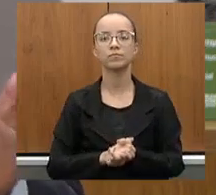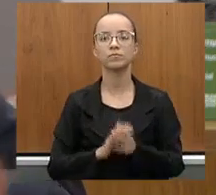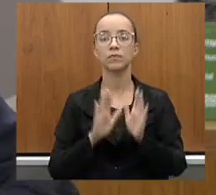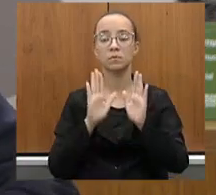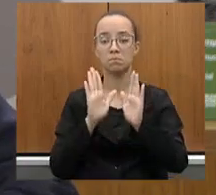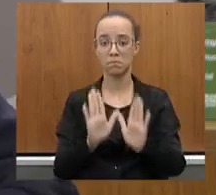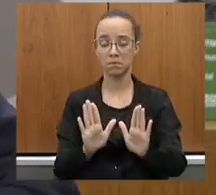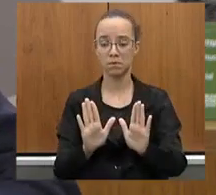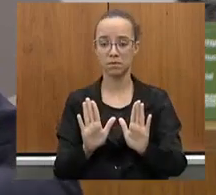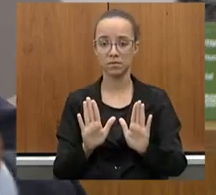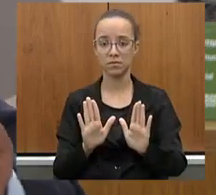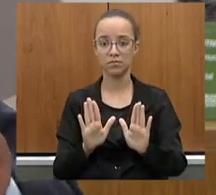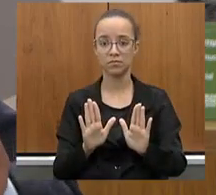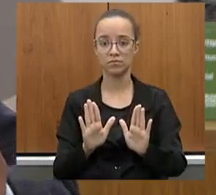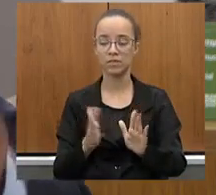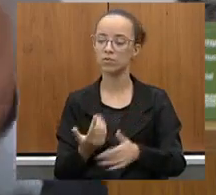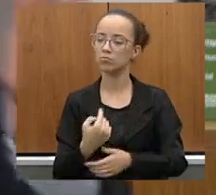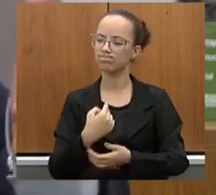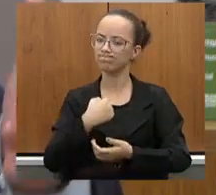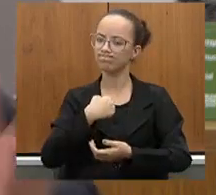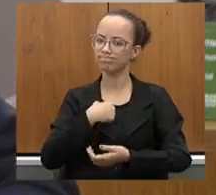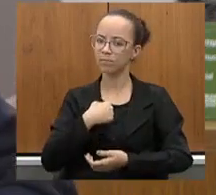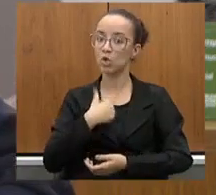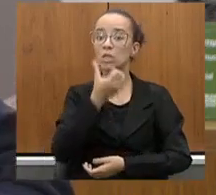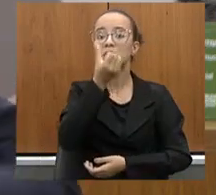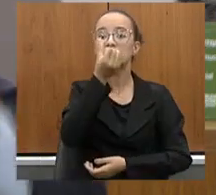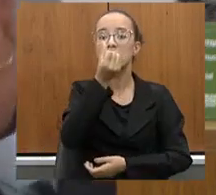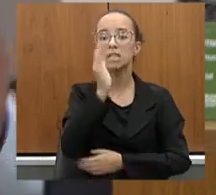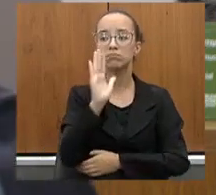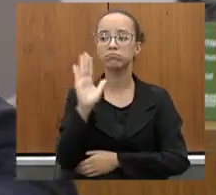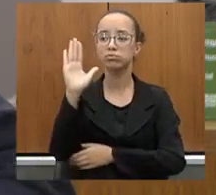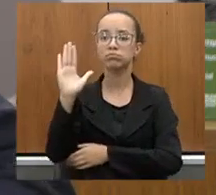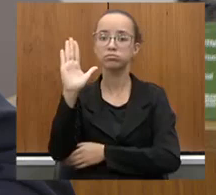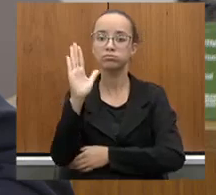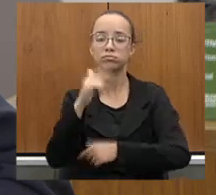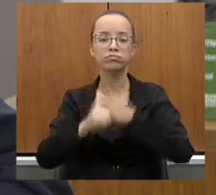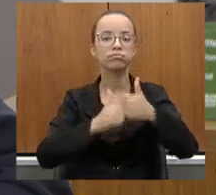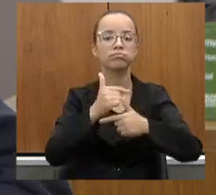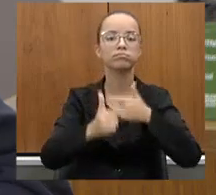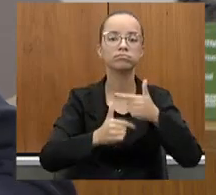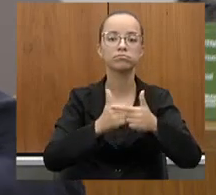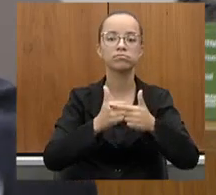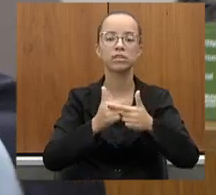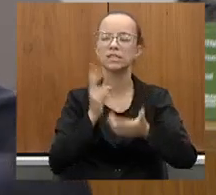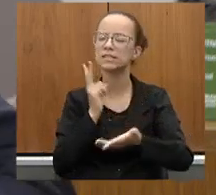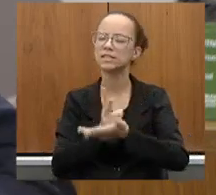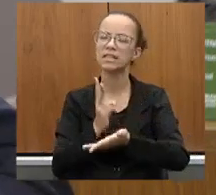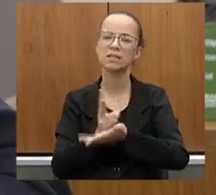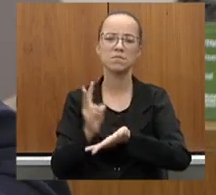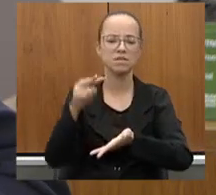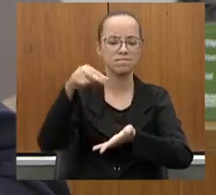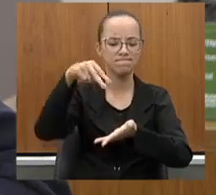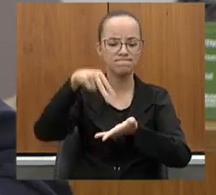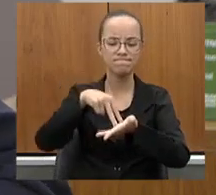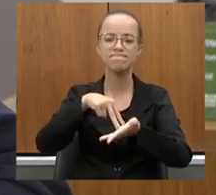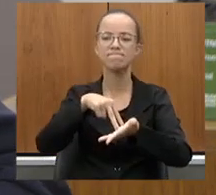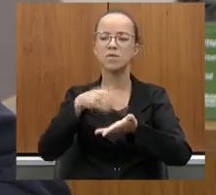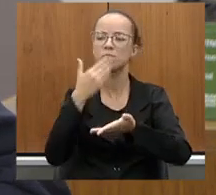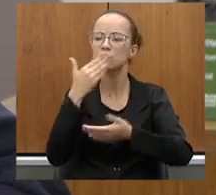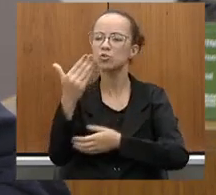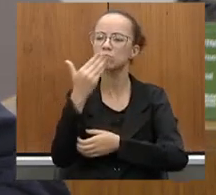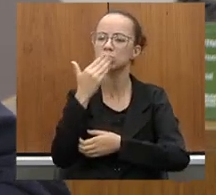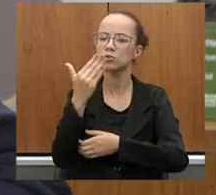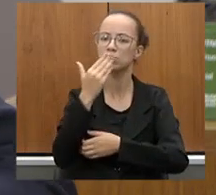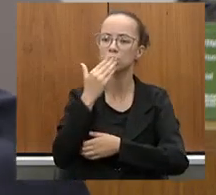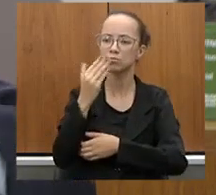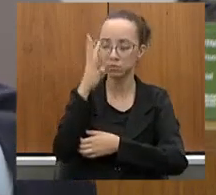anteriormente, que eu estou aqui há seis mandatos, nunca deixei de usar a tribuna pedindo providências para a nossa